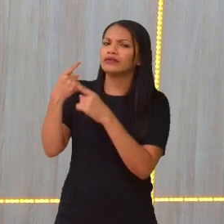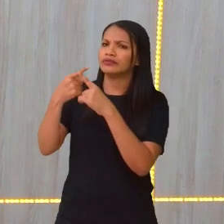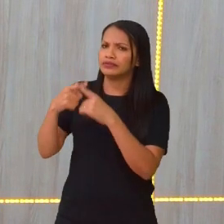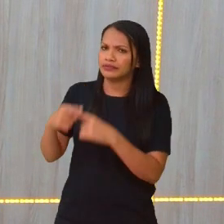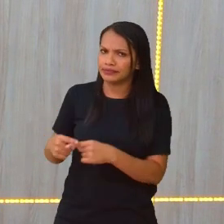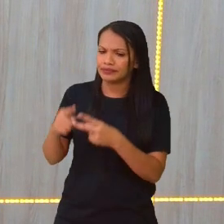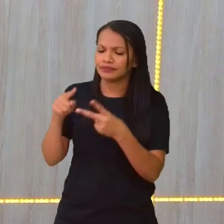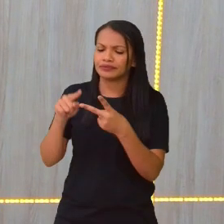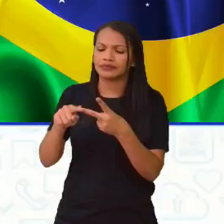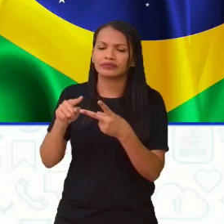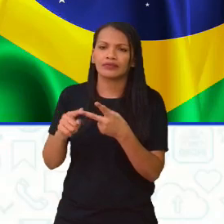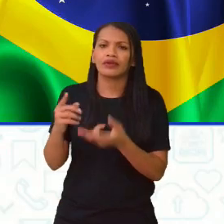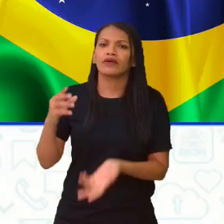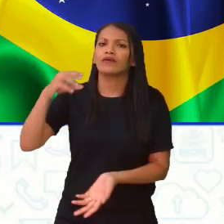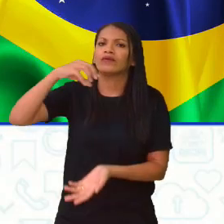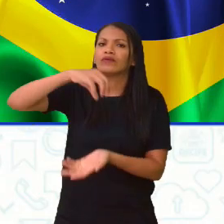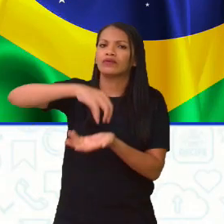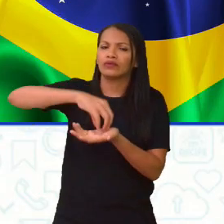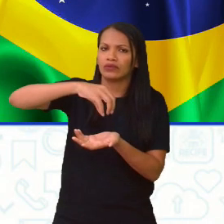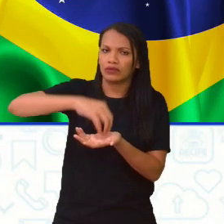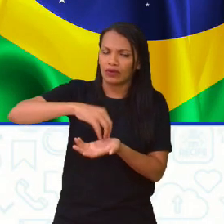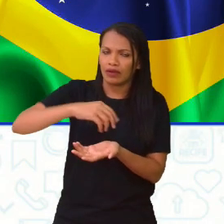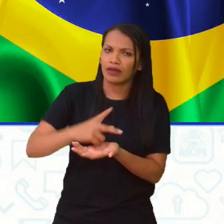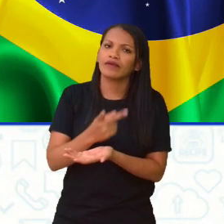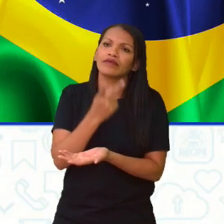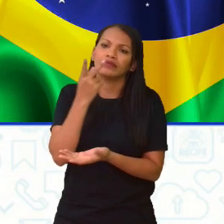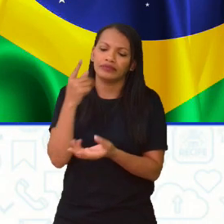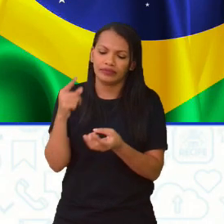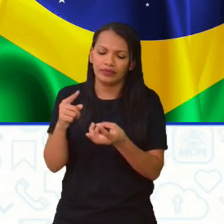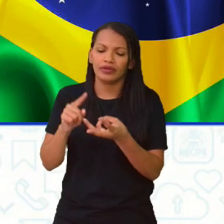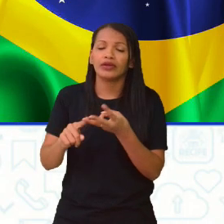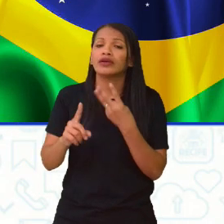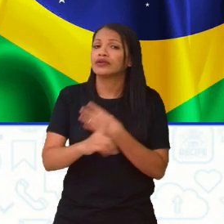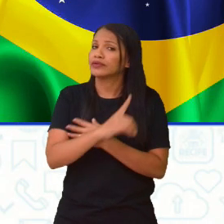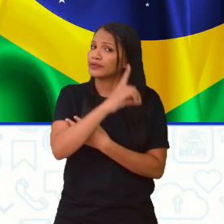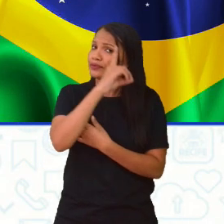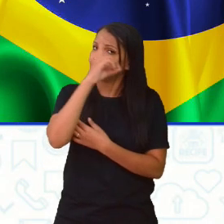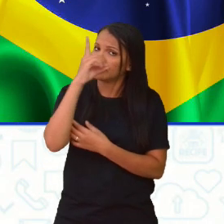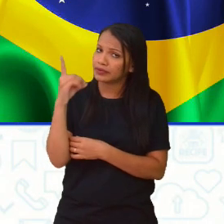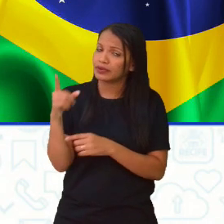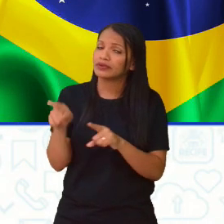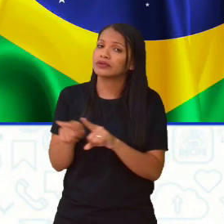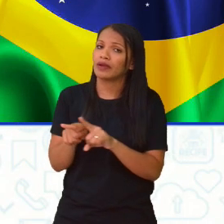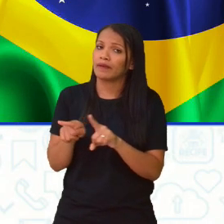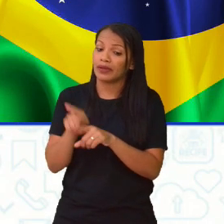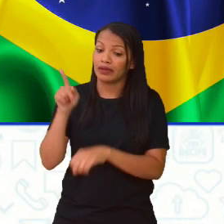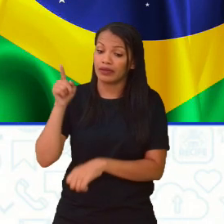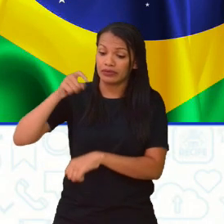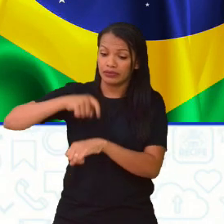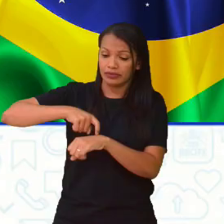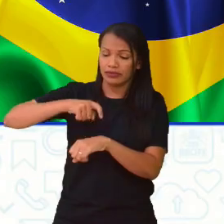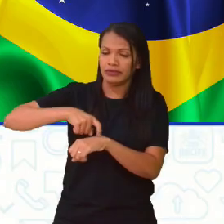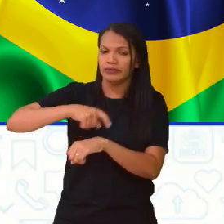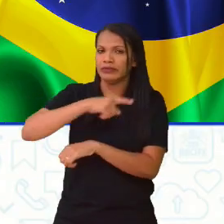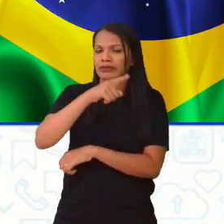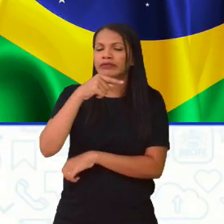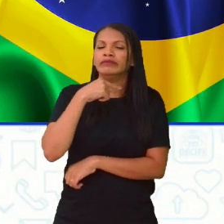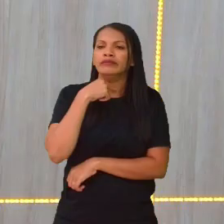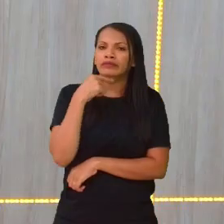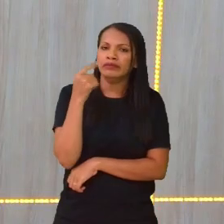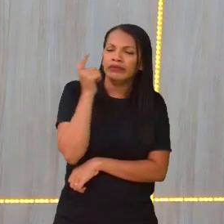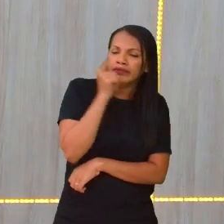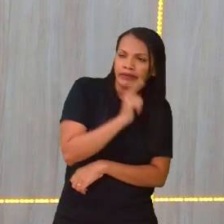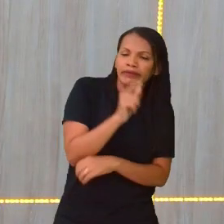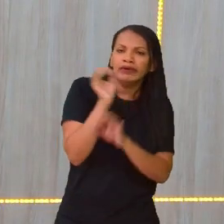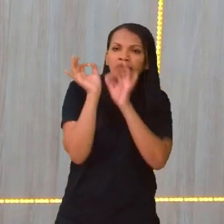o local onde o jogo irá acontecer, e a data, e muito provavelmente também o horário para que você consiga acompanhar de casa